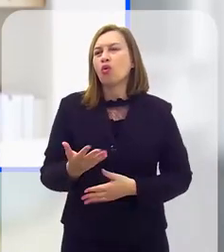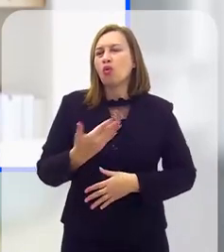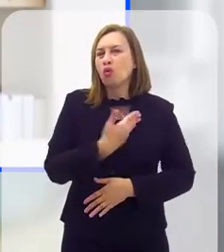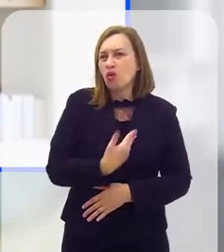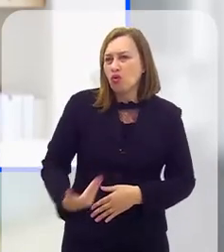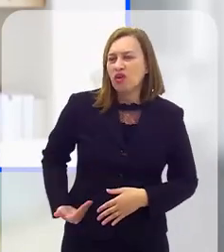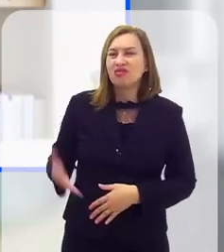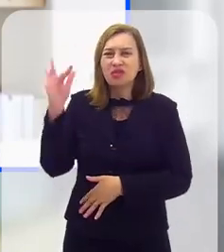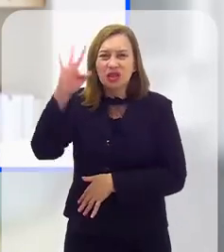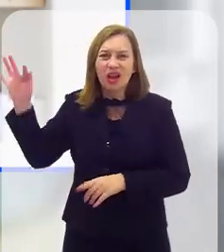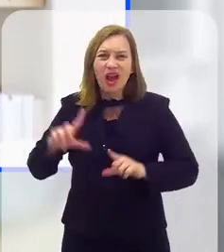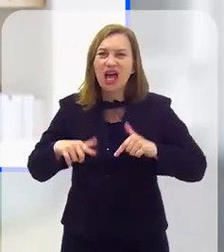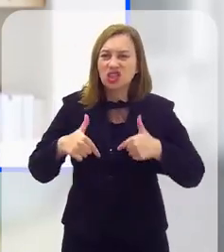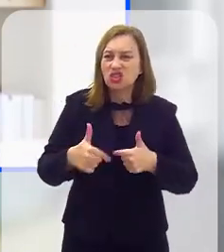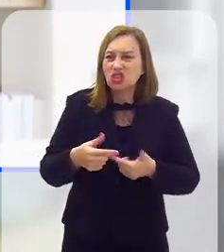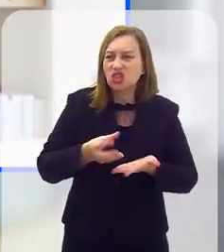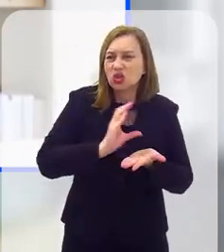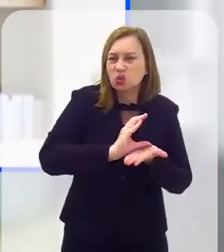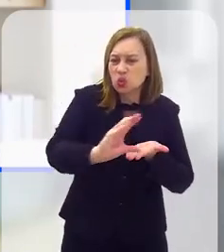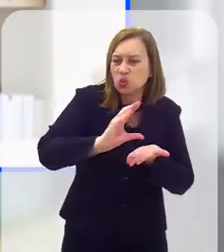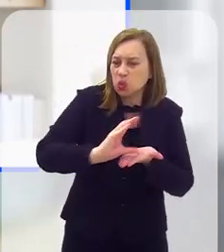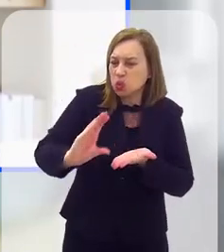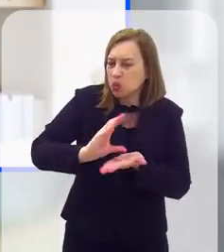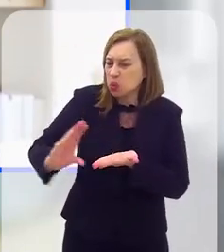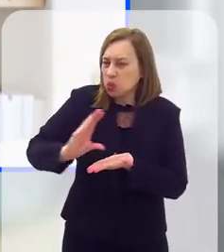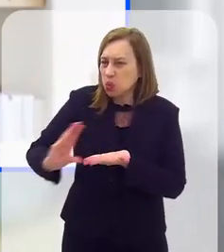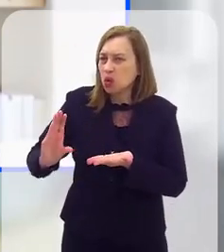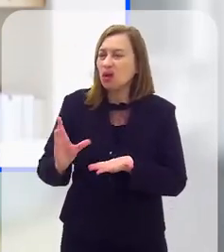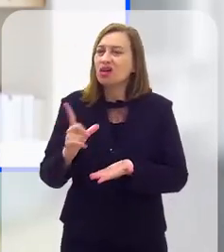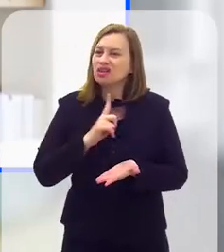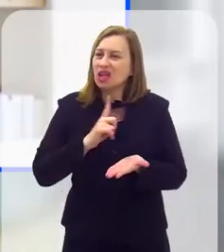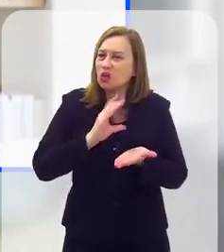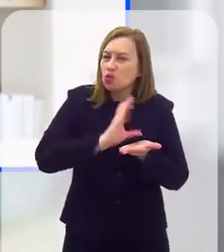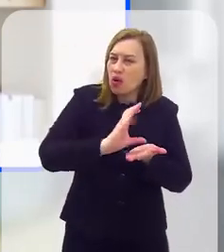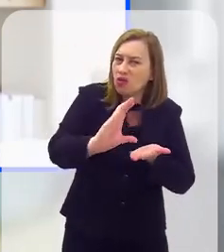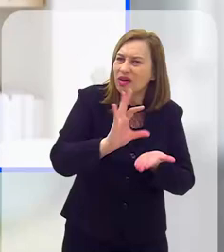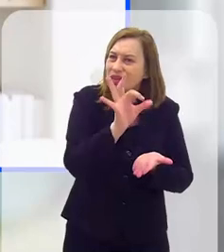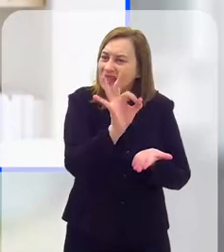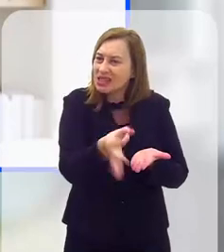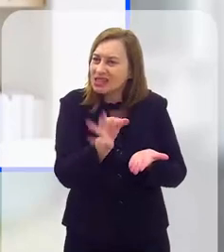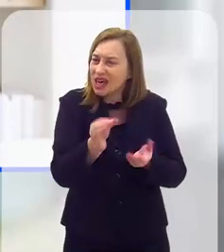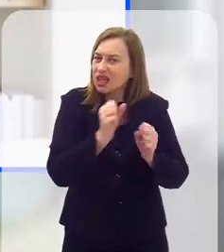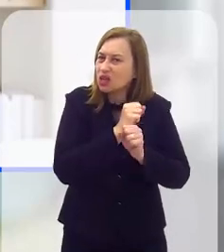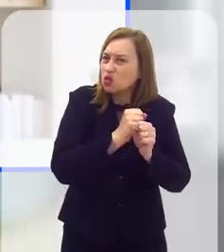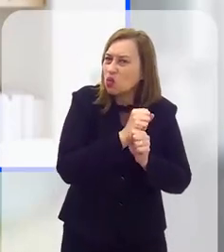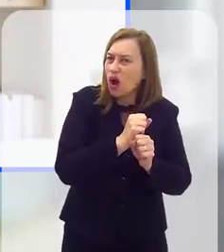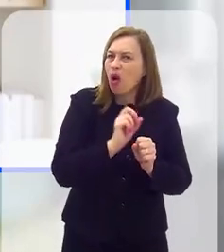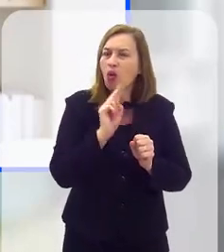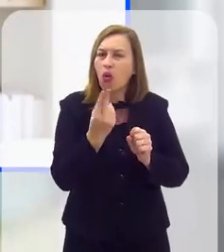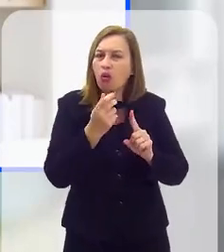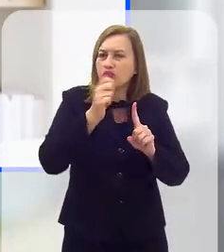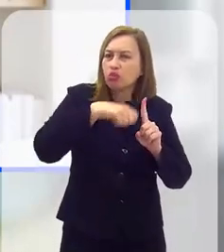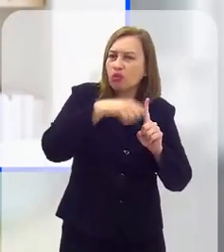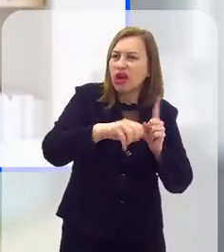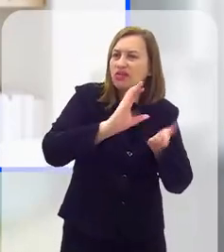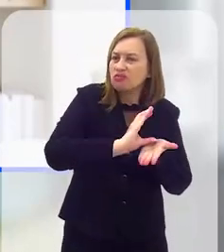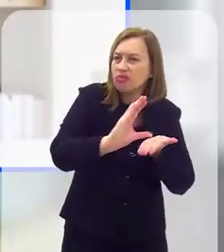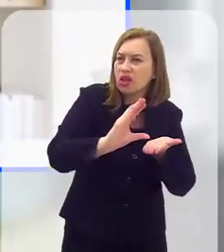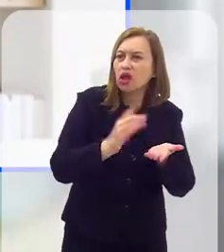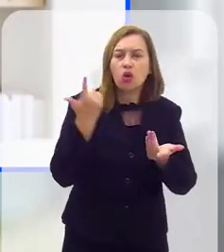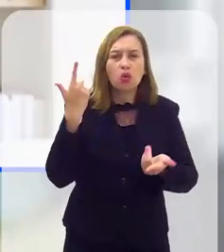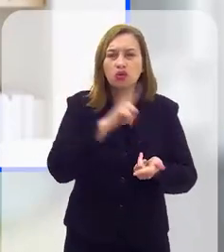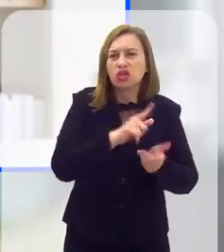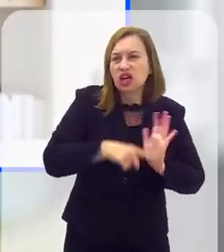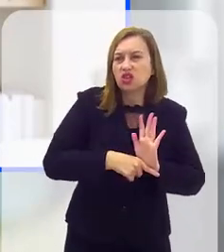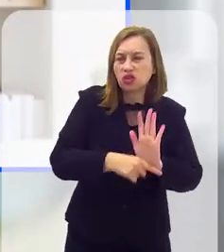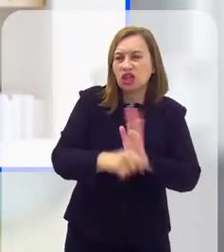enfim, o governo federal poderia entrar muito bem nessa questão, distribuindo verbas, enfim, tendo uma verba orçamentária anual,